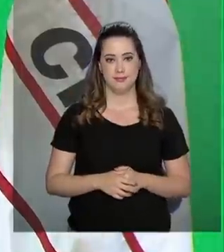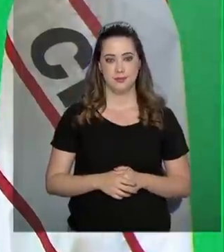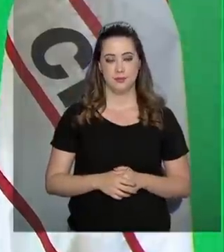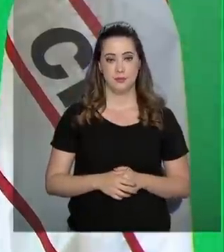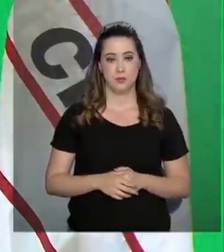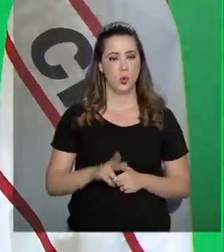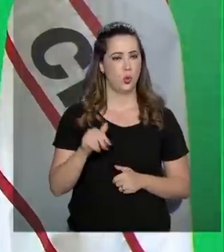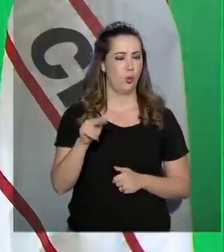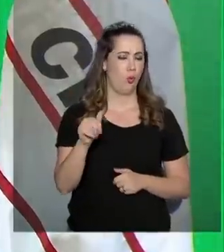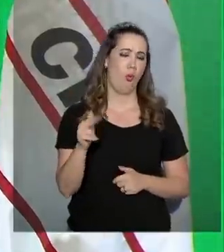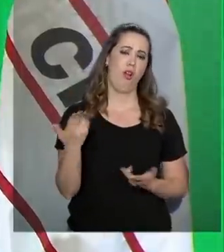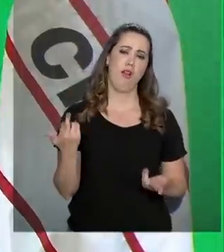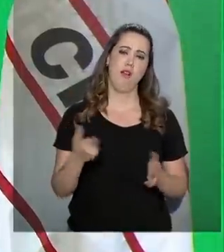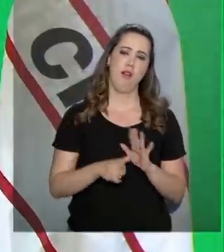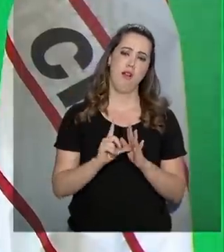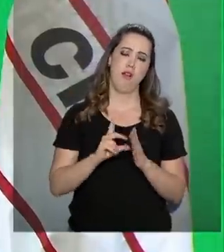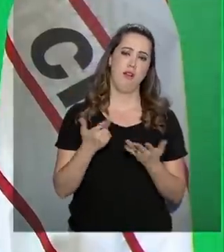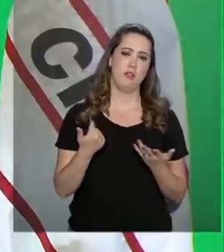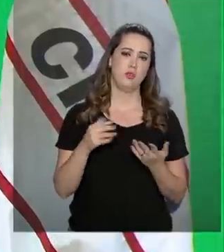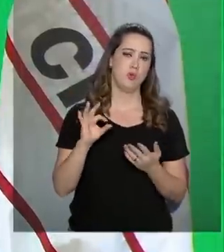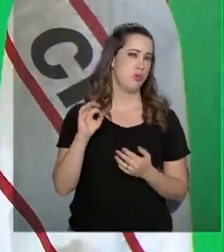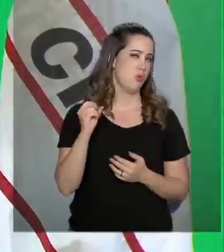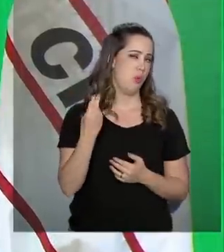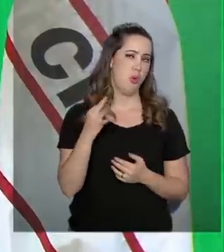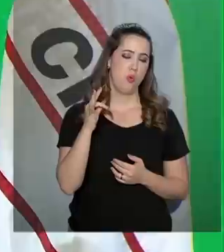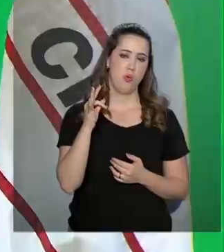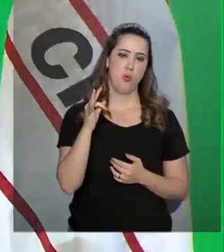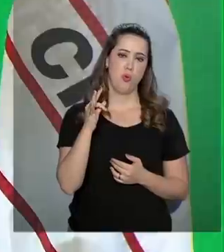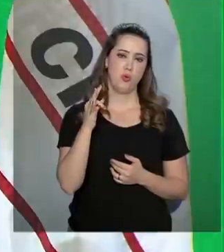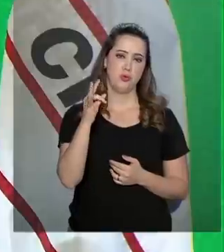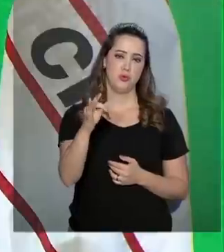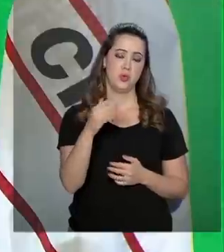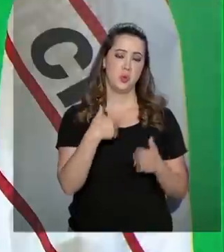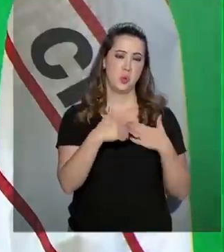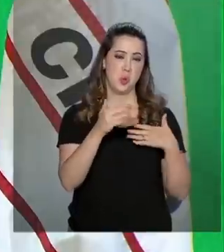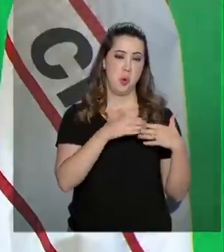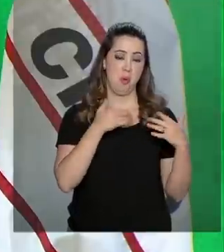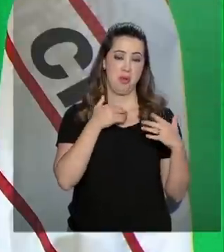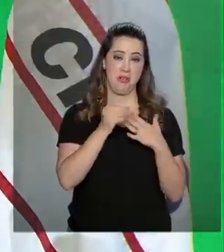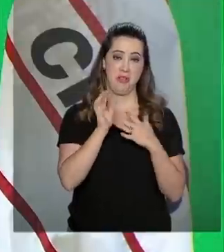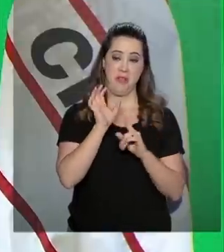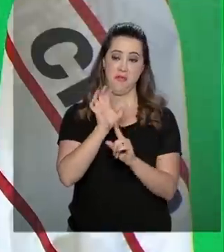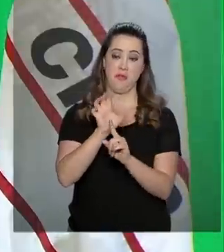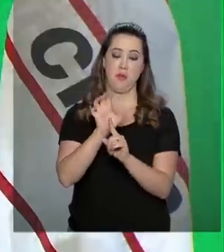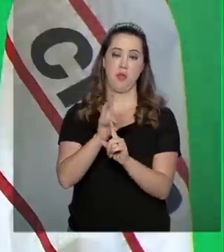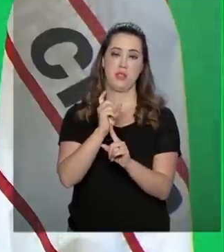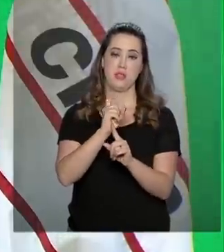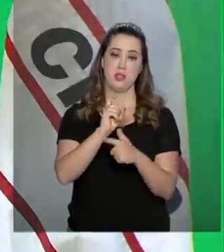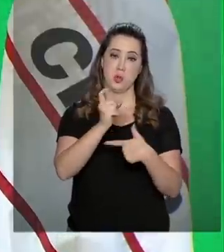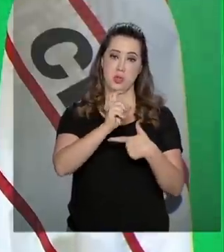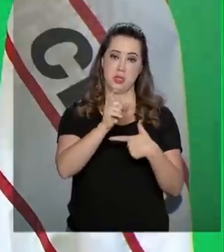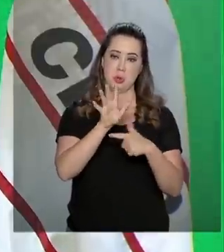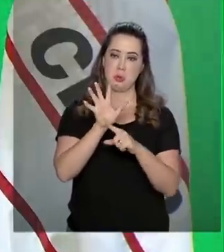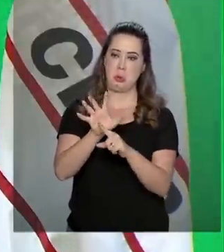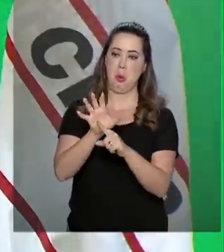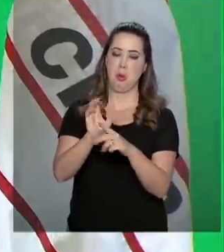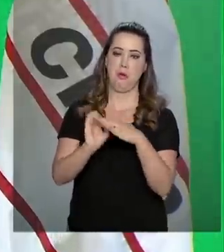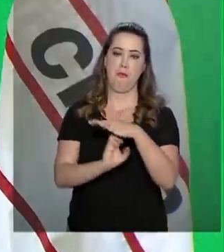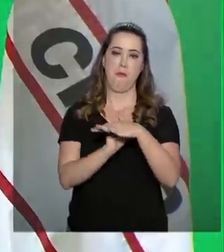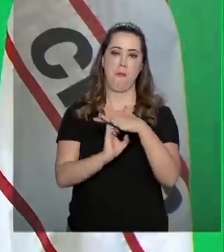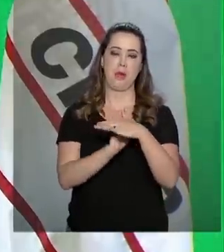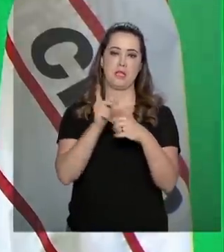Nunca teve e nunca terá qualquer influência do Executivo na política de preço da Petrobras.